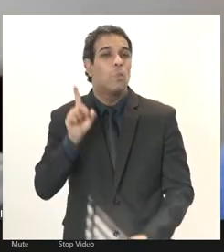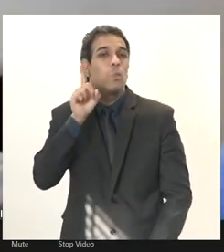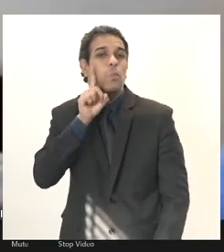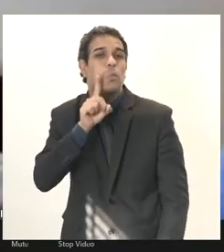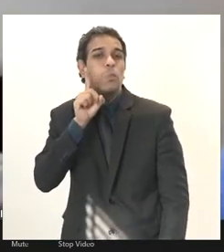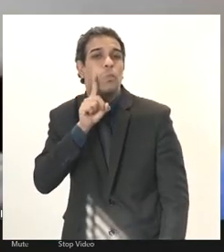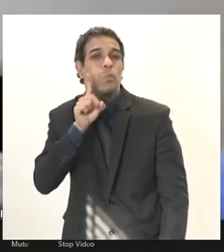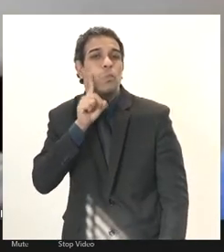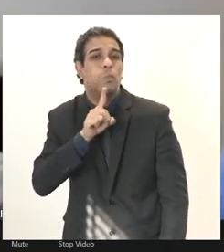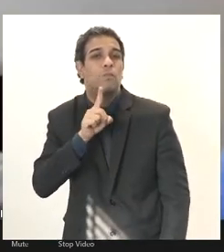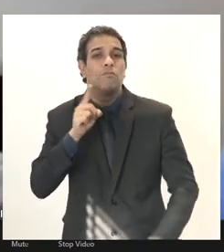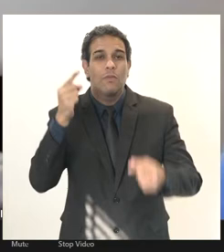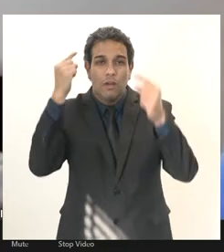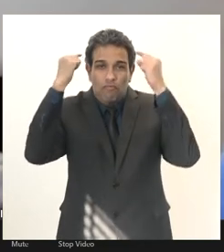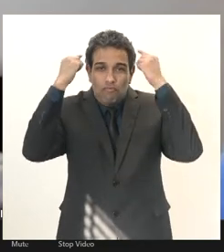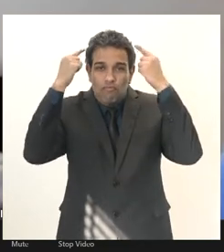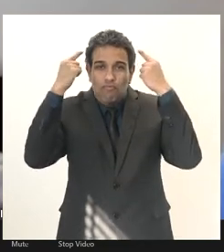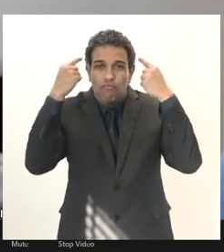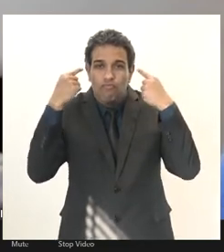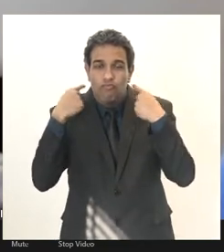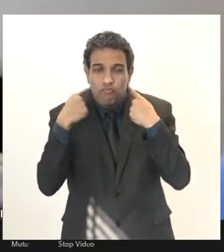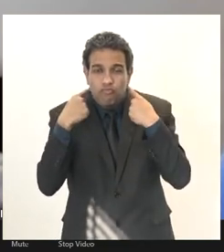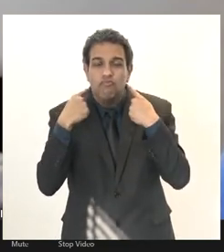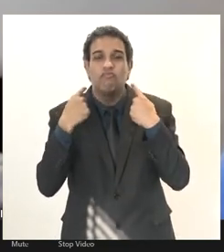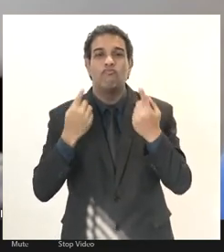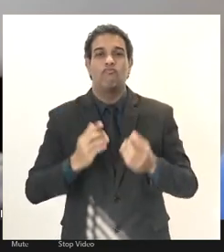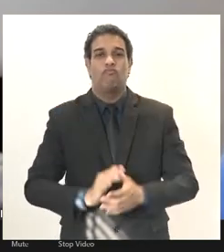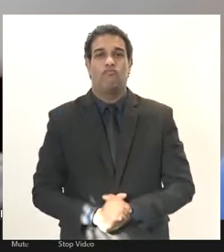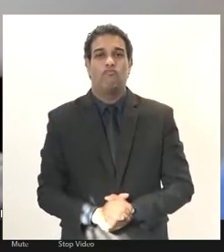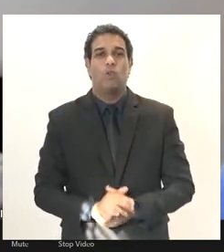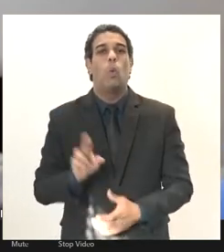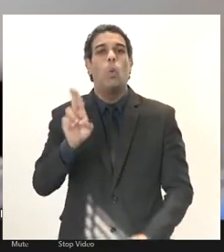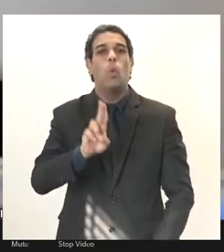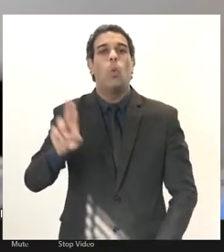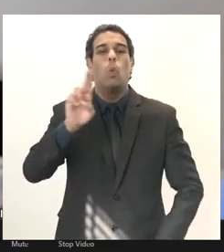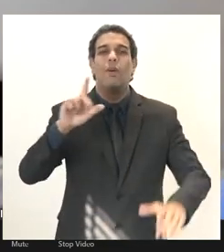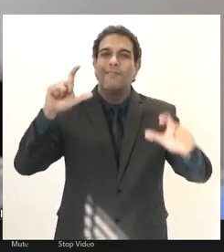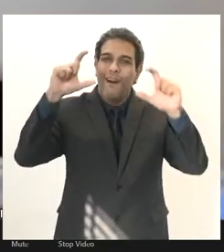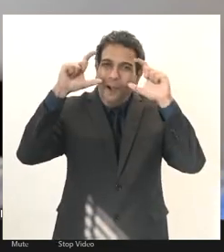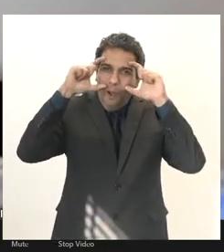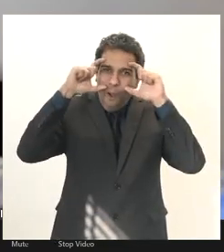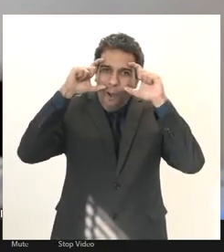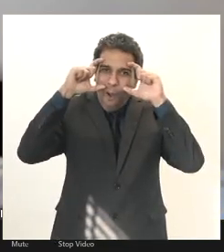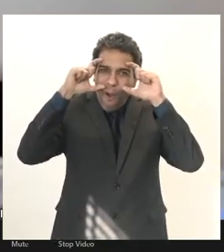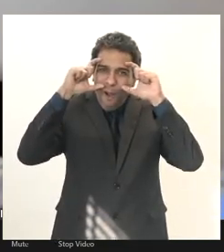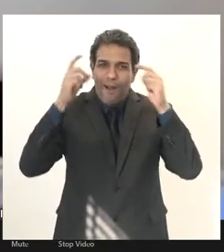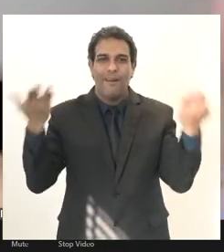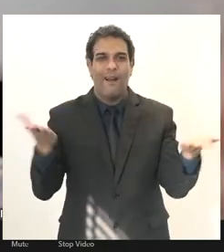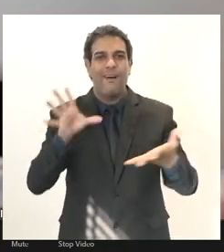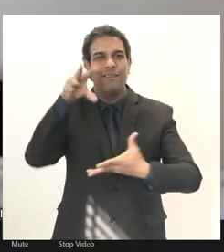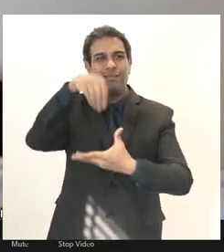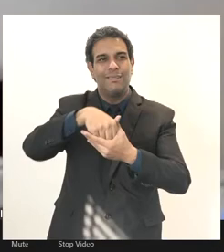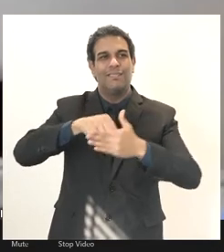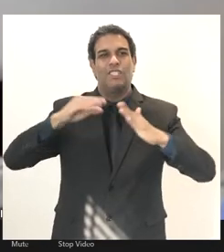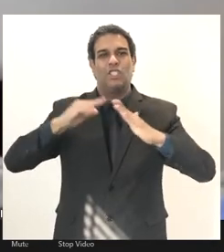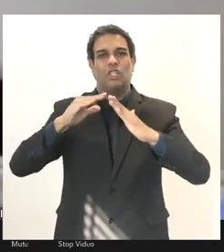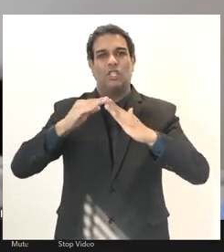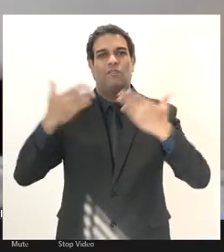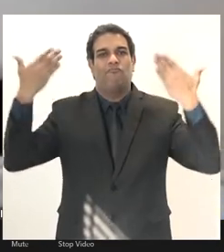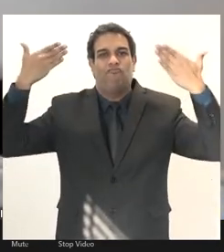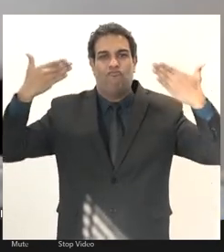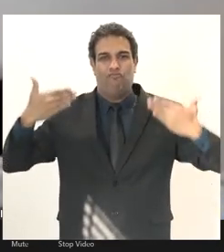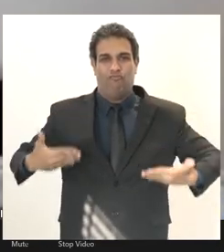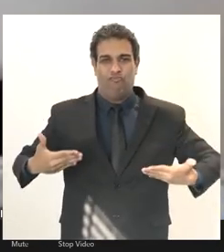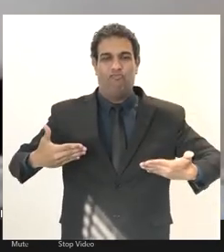cabelos curtos encaracolados uso óculos e estou na minha casa atrás tem uma